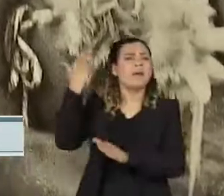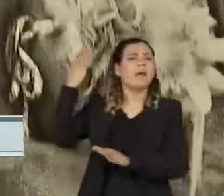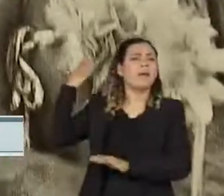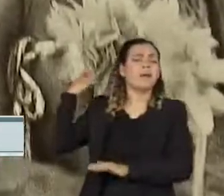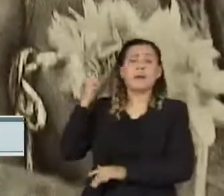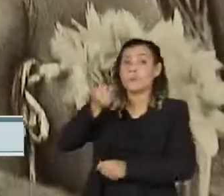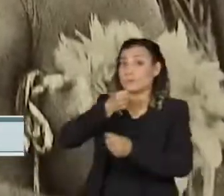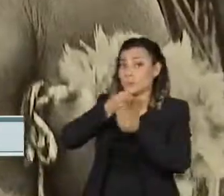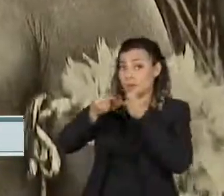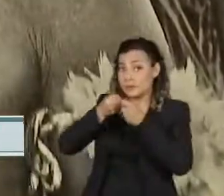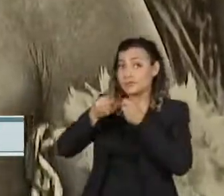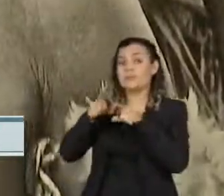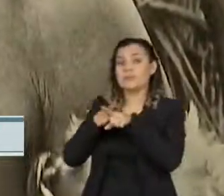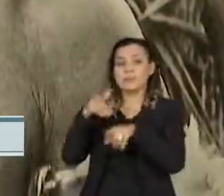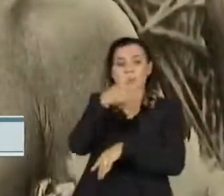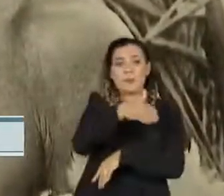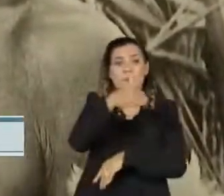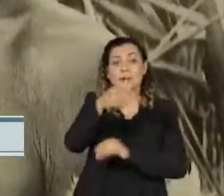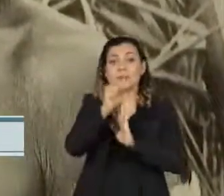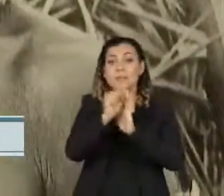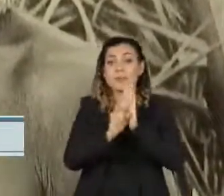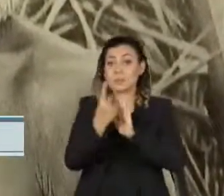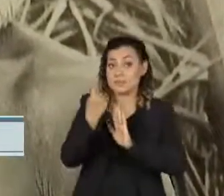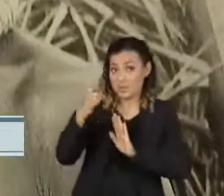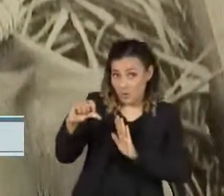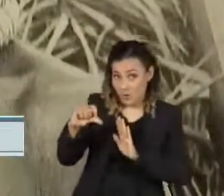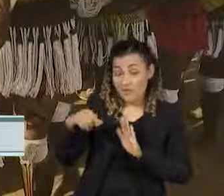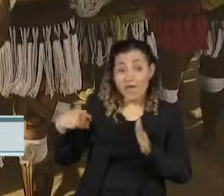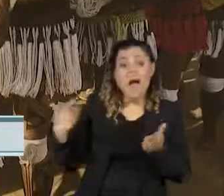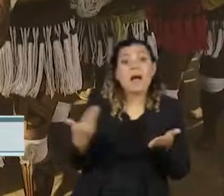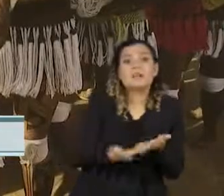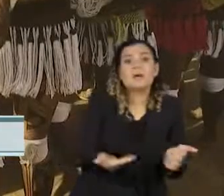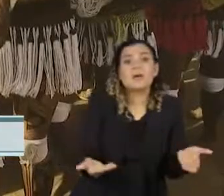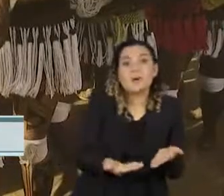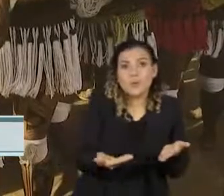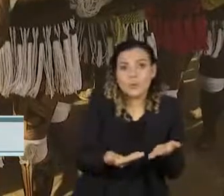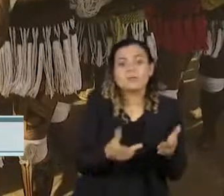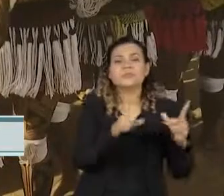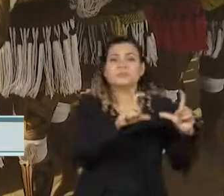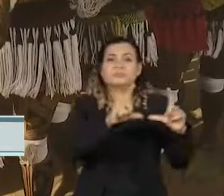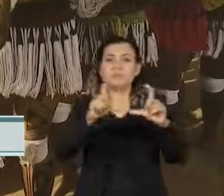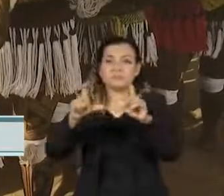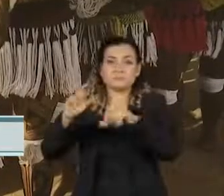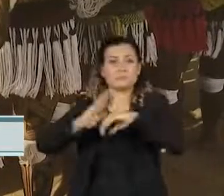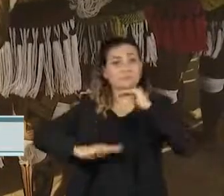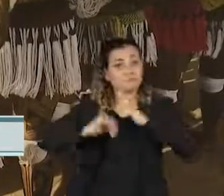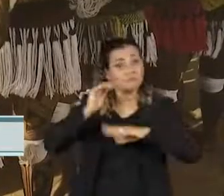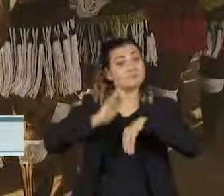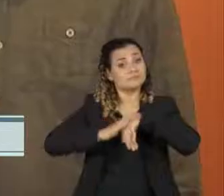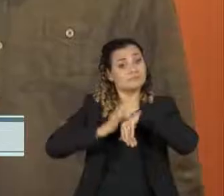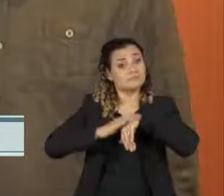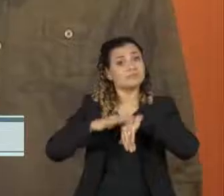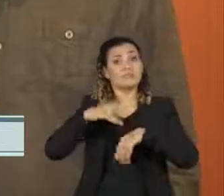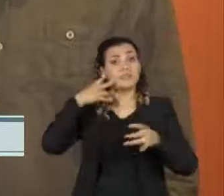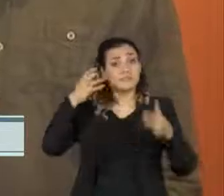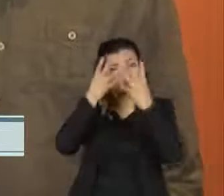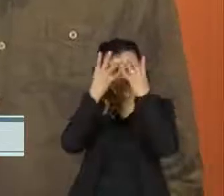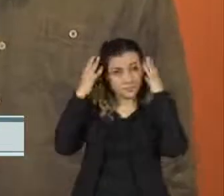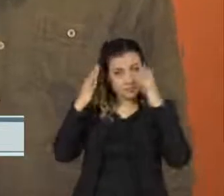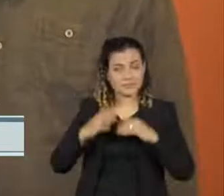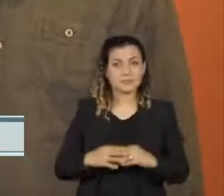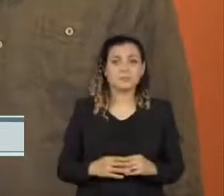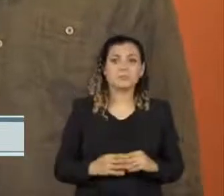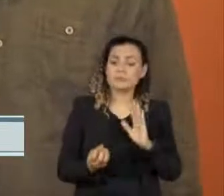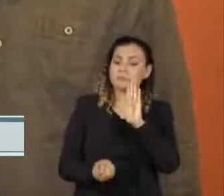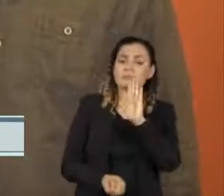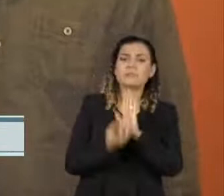jornalistas e expedicionistas no século XIX até produções atuais dos próprios indígenas. Uma ideia que guiou essa